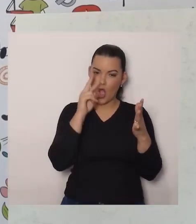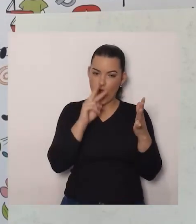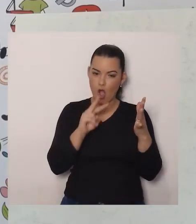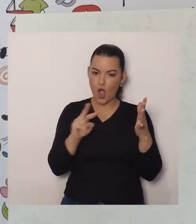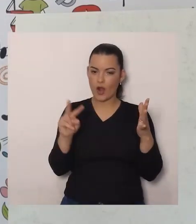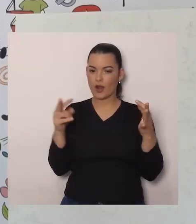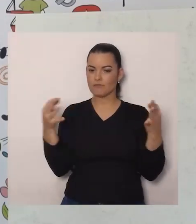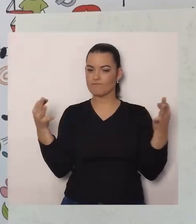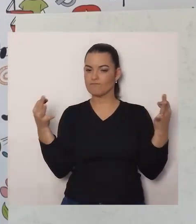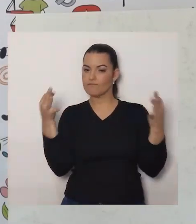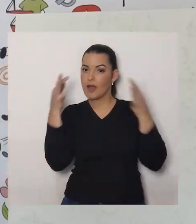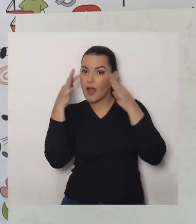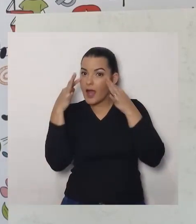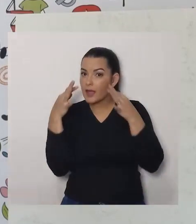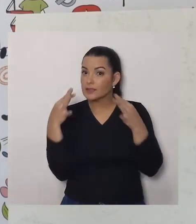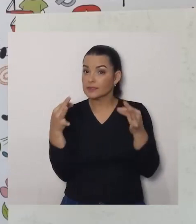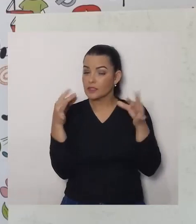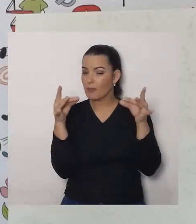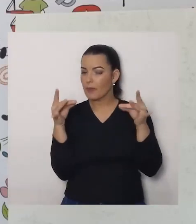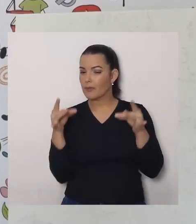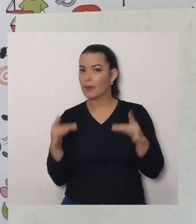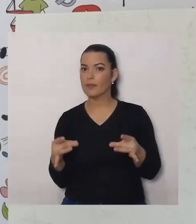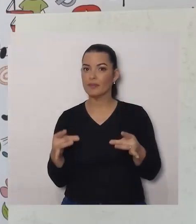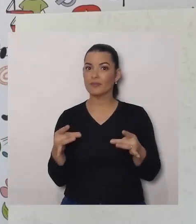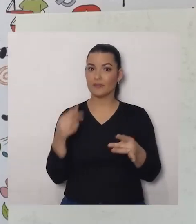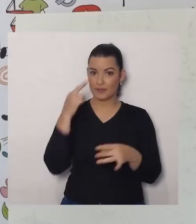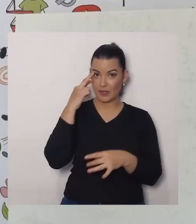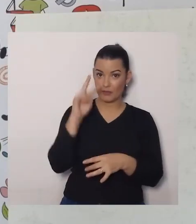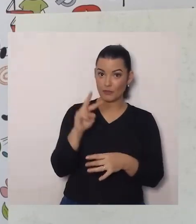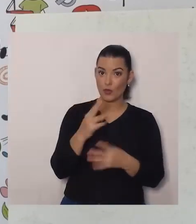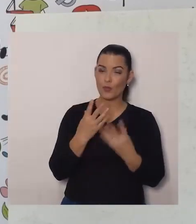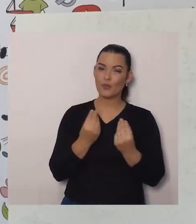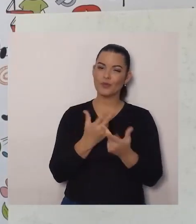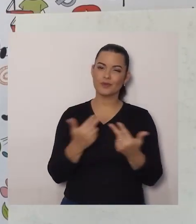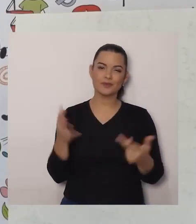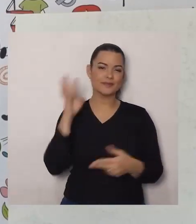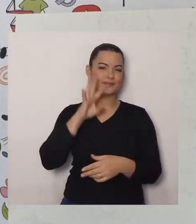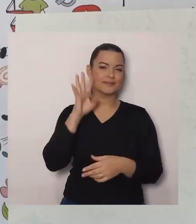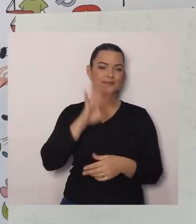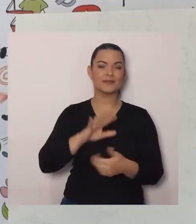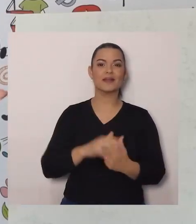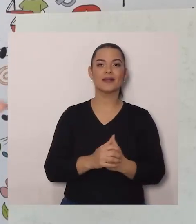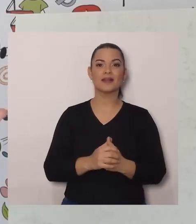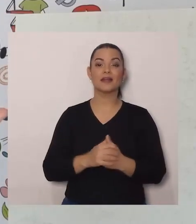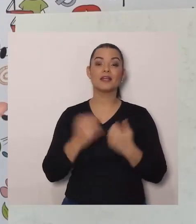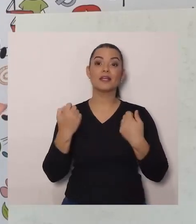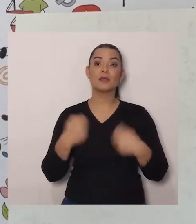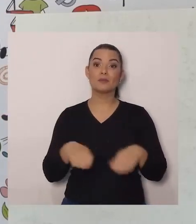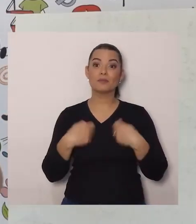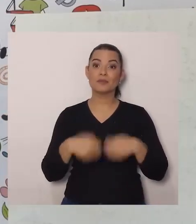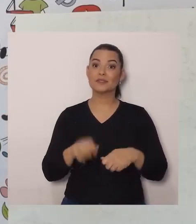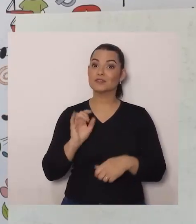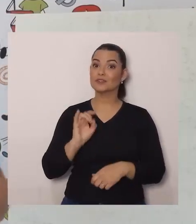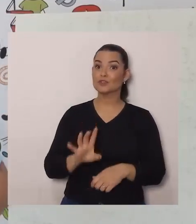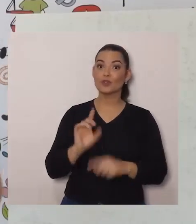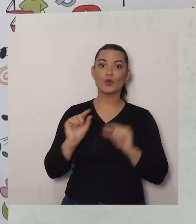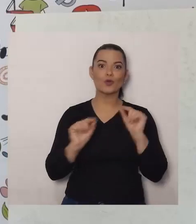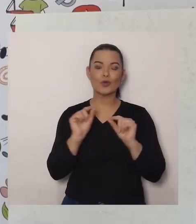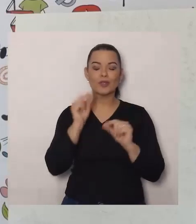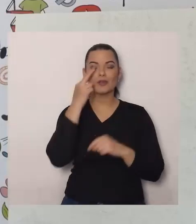atento, Olha, Quanta coisa legal, Eu compartilhei com vocês, Hoje, Que dependeu, Essencialmente, Da